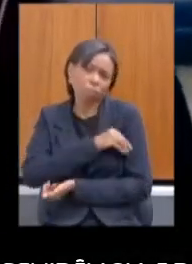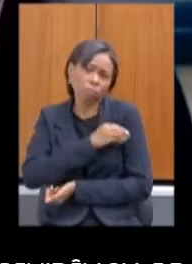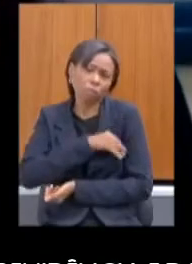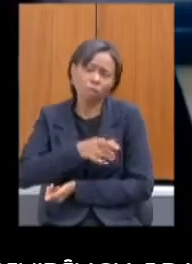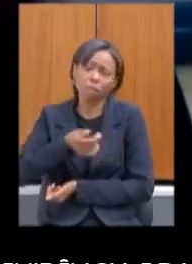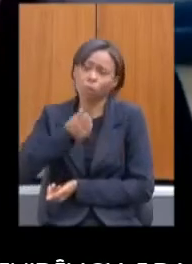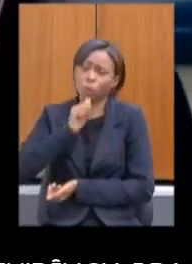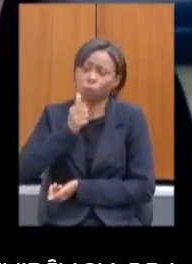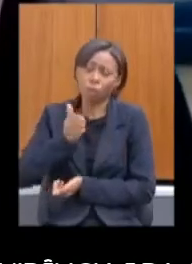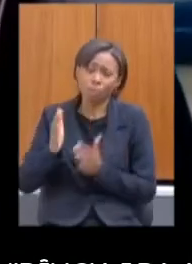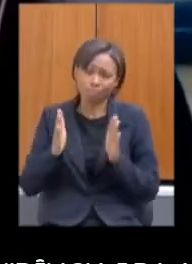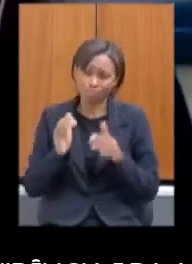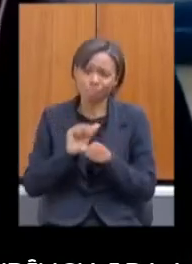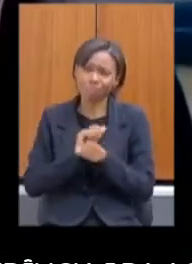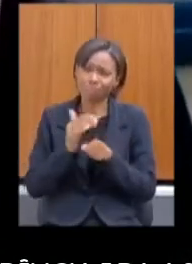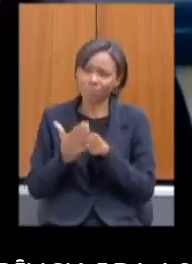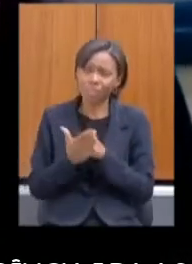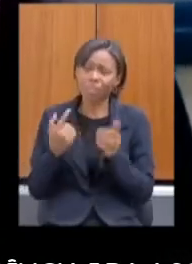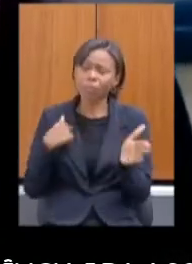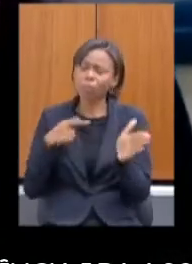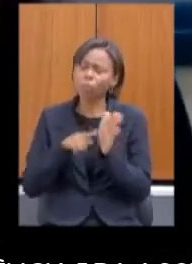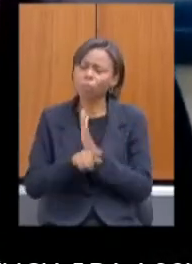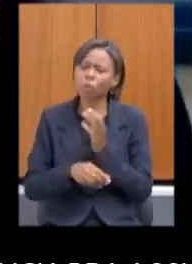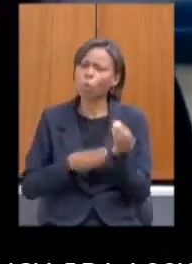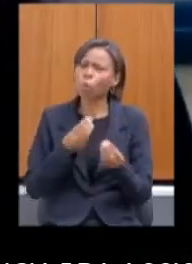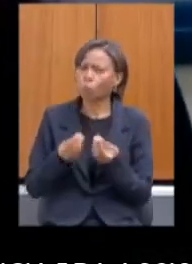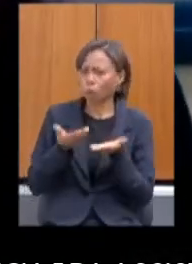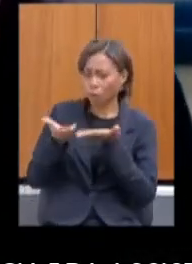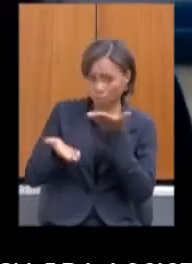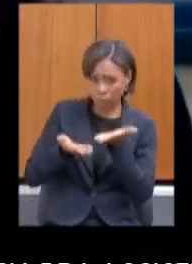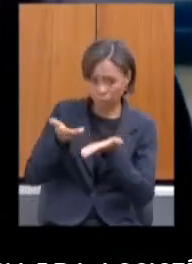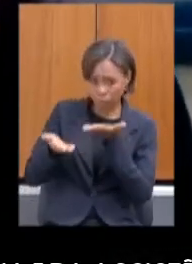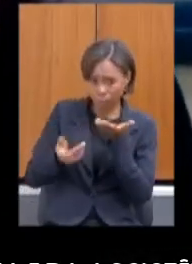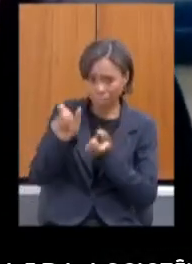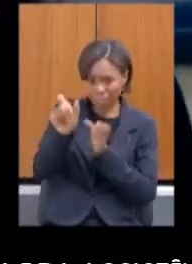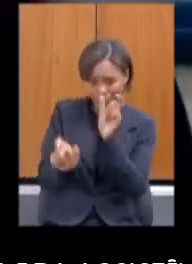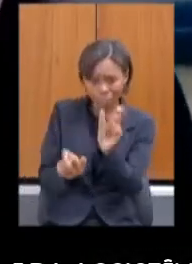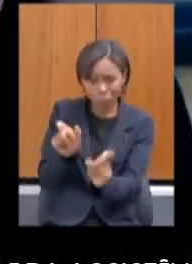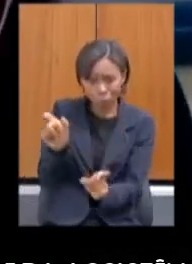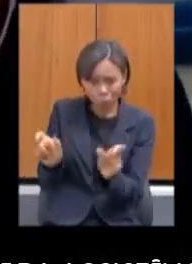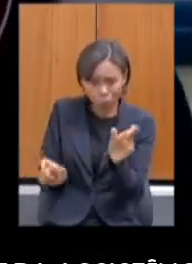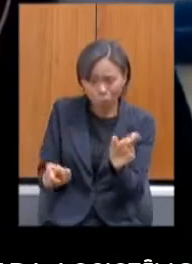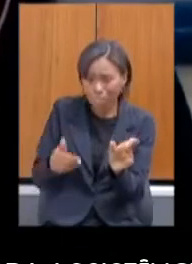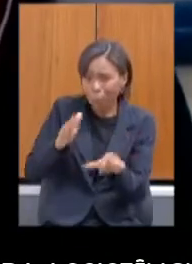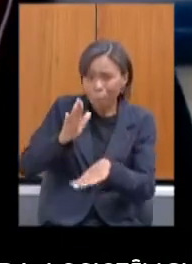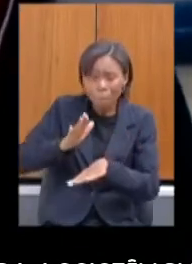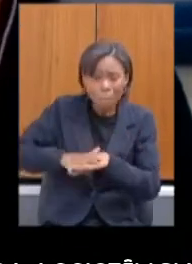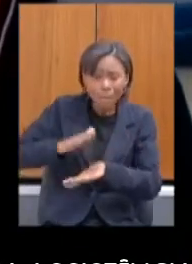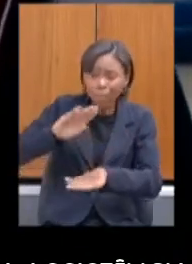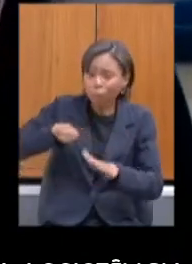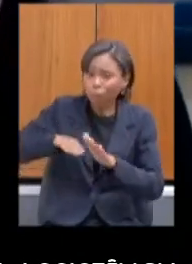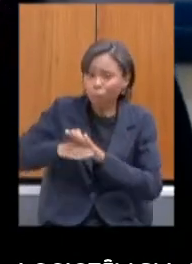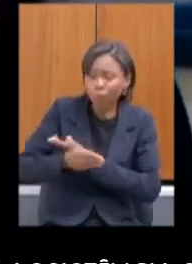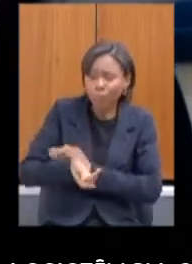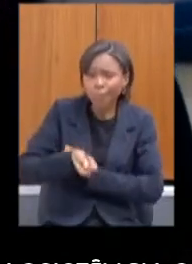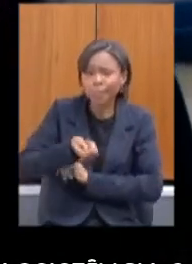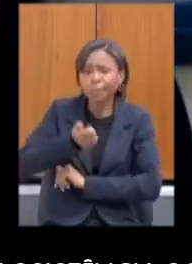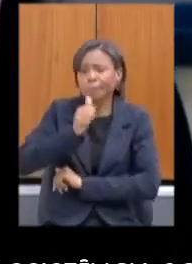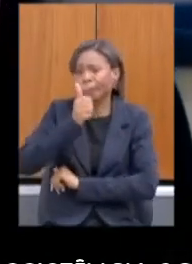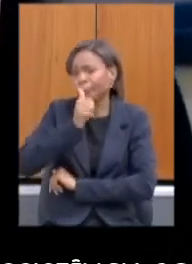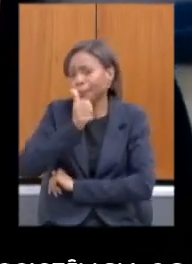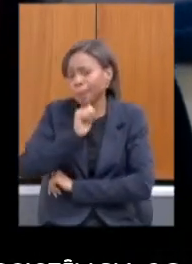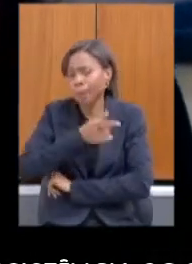que está se pensando em fazer para esse atendimento a essas pessoas que aumentaram o consumo que agora estão fazendo mais uso do álcool